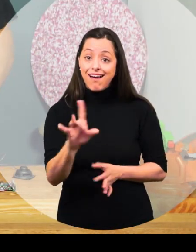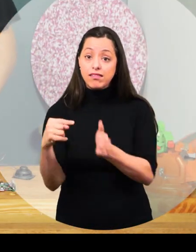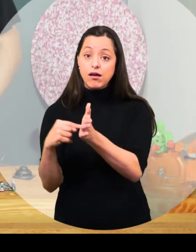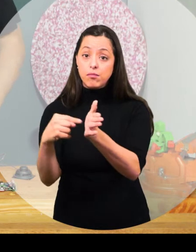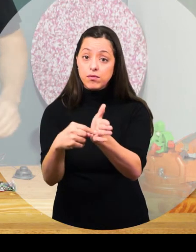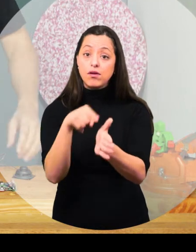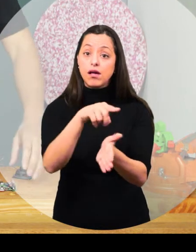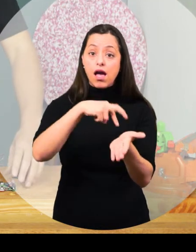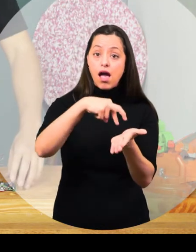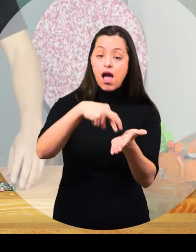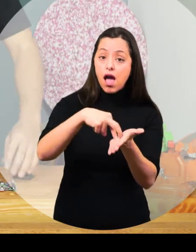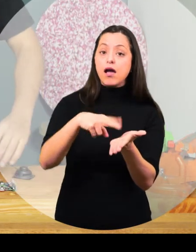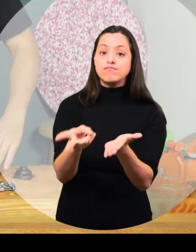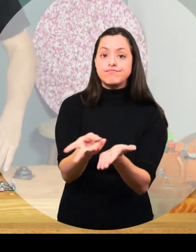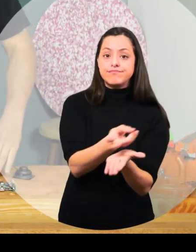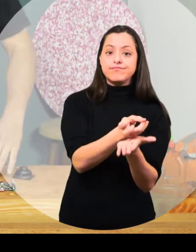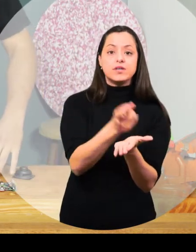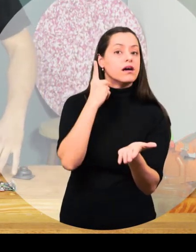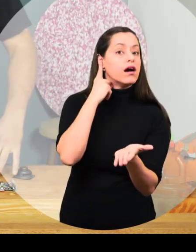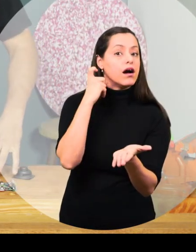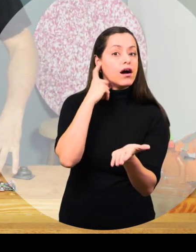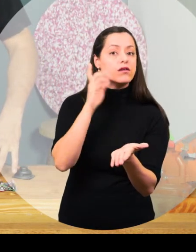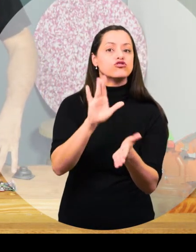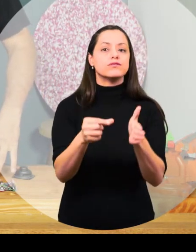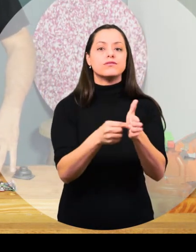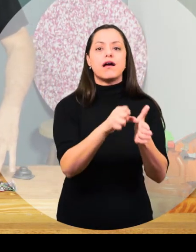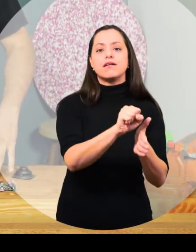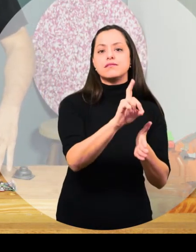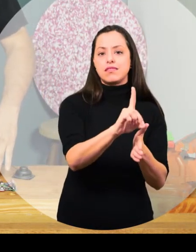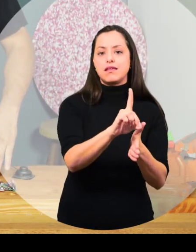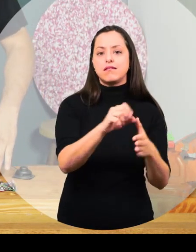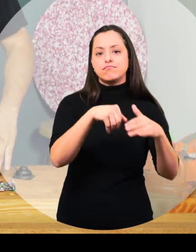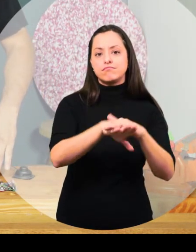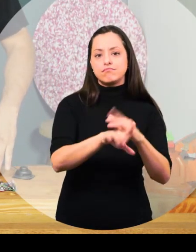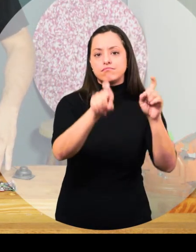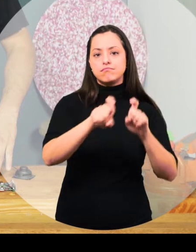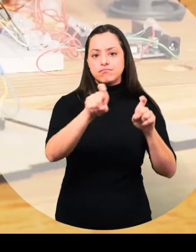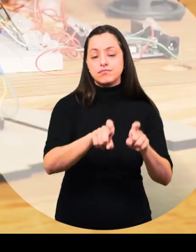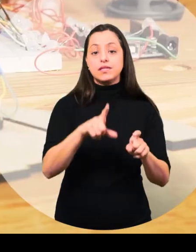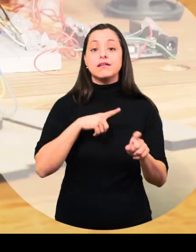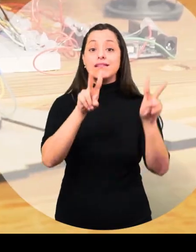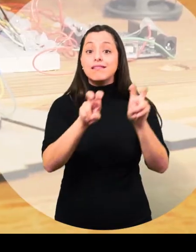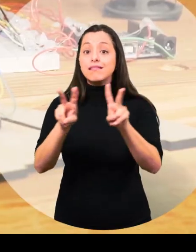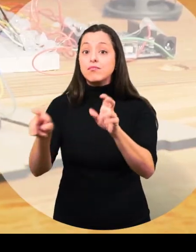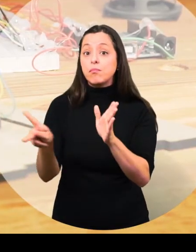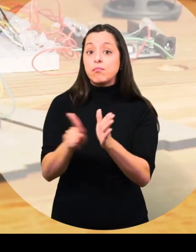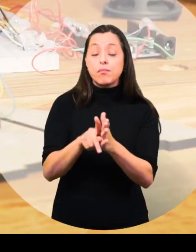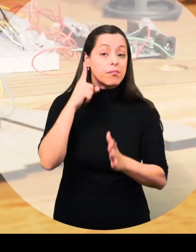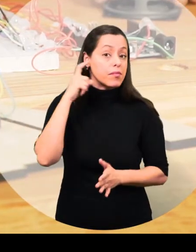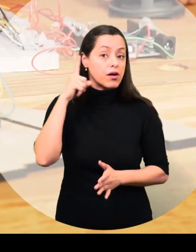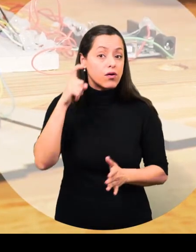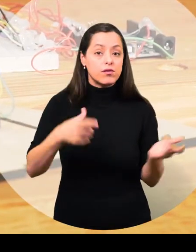botão, o Arduino vai ler os áudios gravados no cartão SD, referente a cada instrumento,